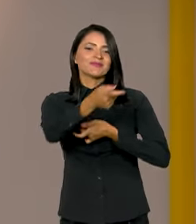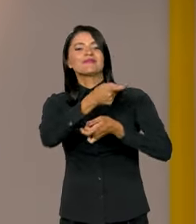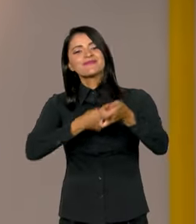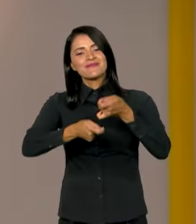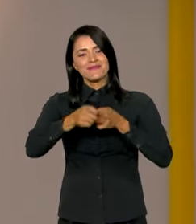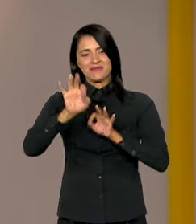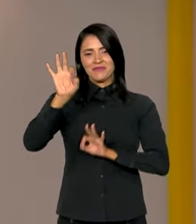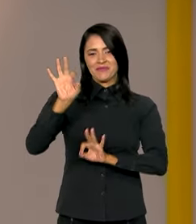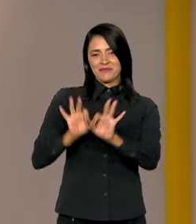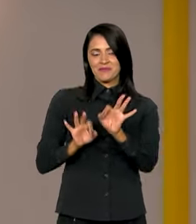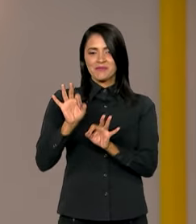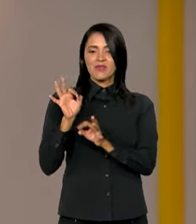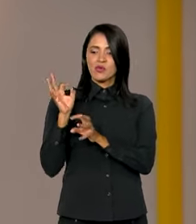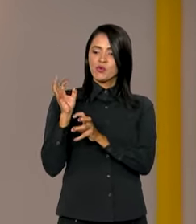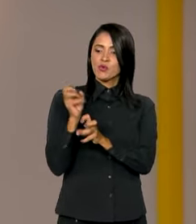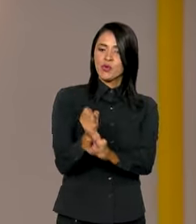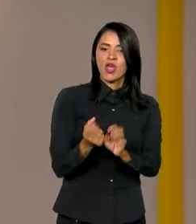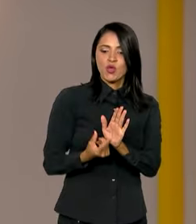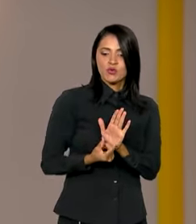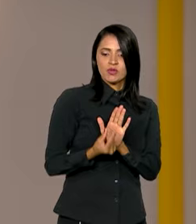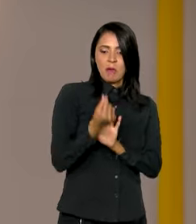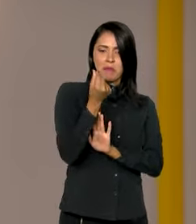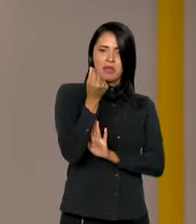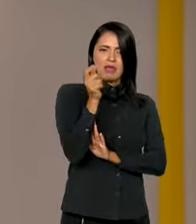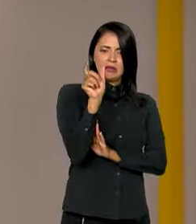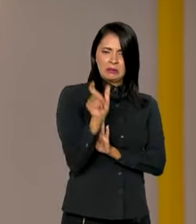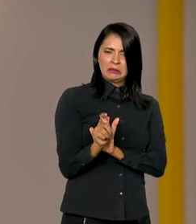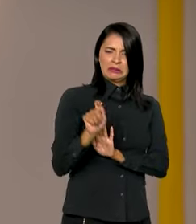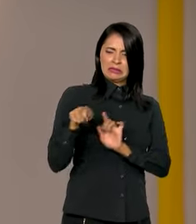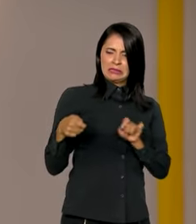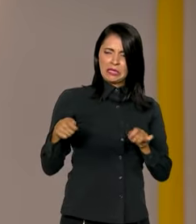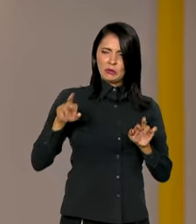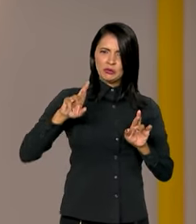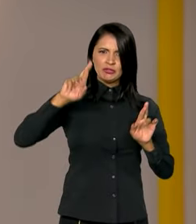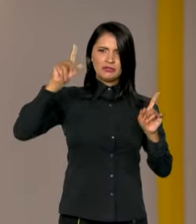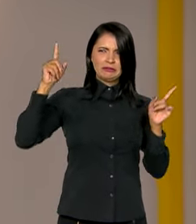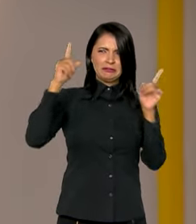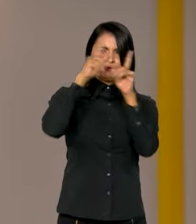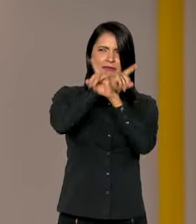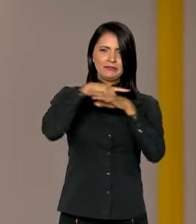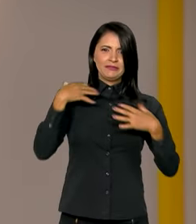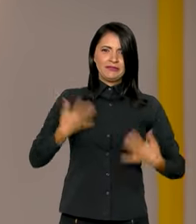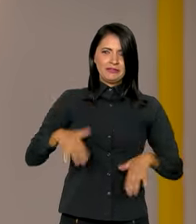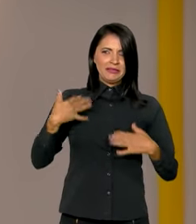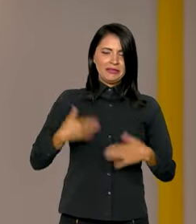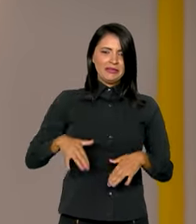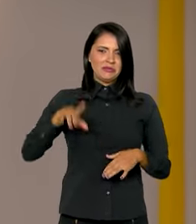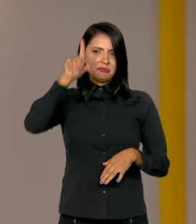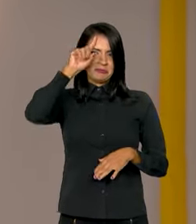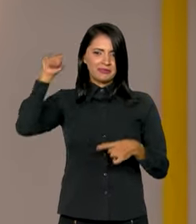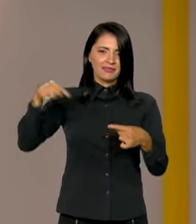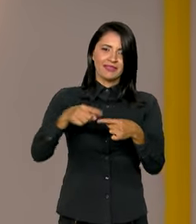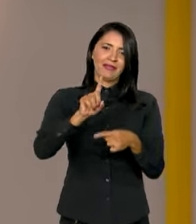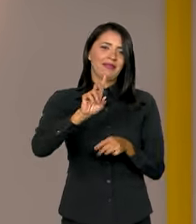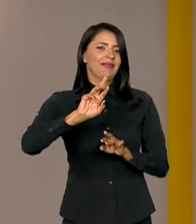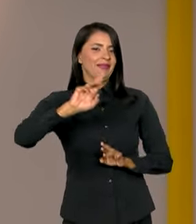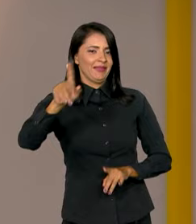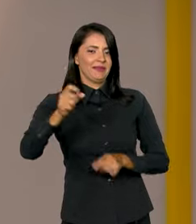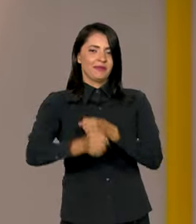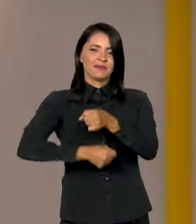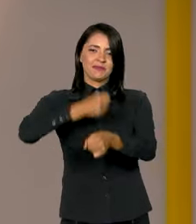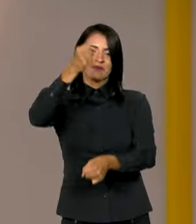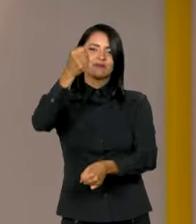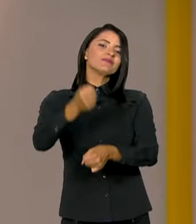Economia, planejamento e orçamento, palavras que parecem difíceis e longe do dia a dia das pessoas, não é? Mas não é bem assim, não. No ano